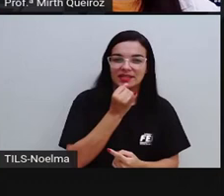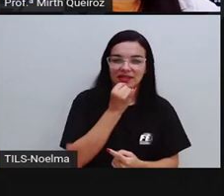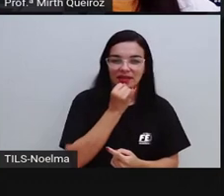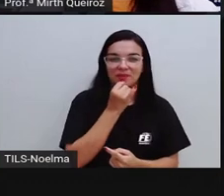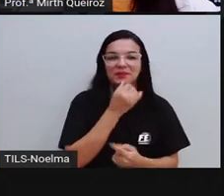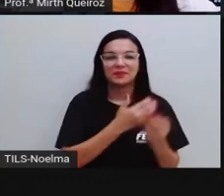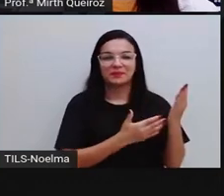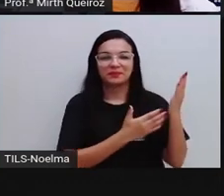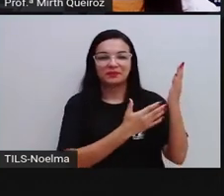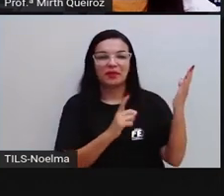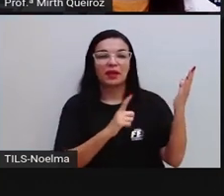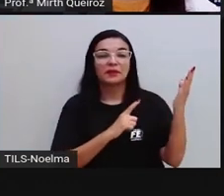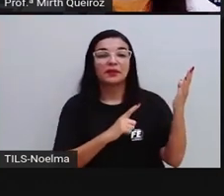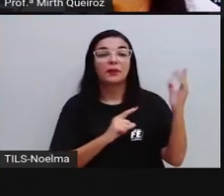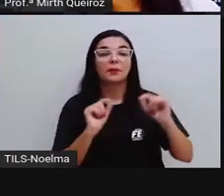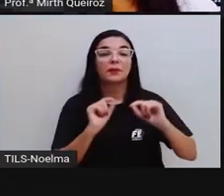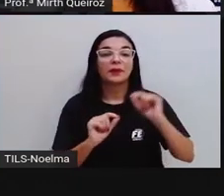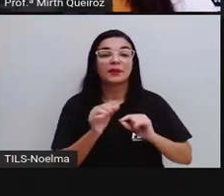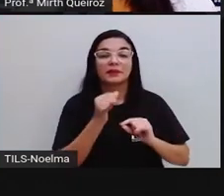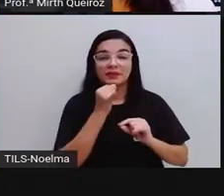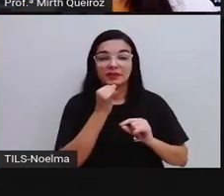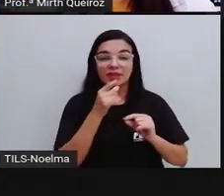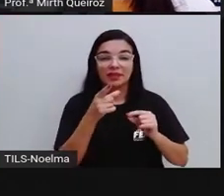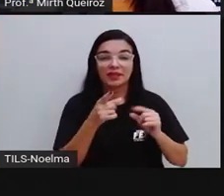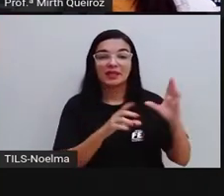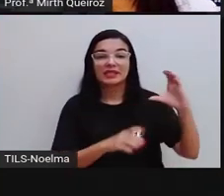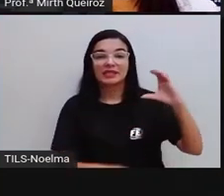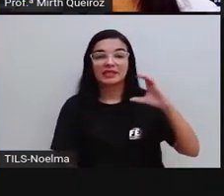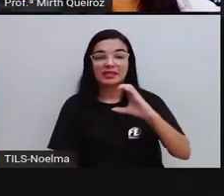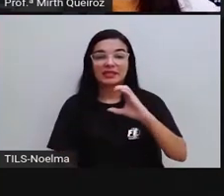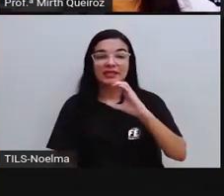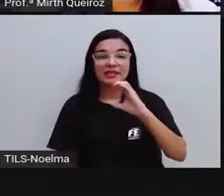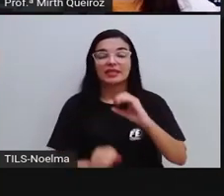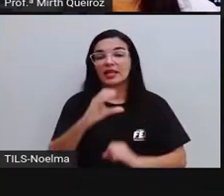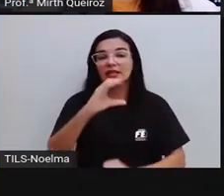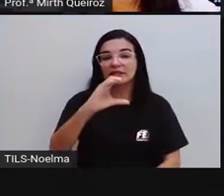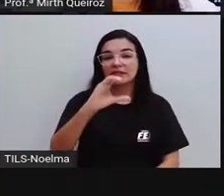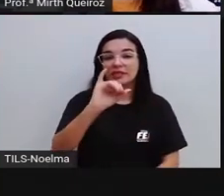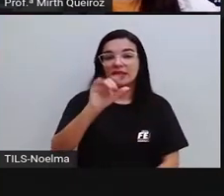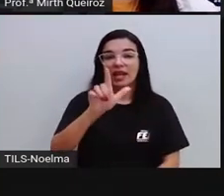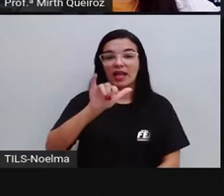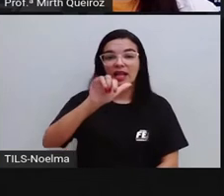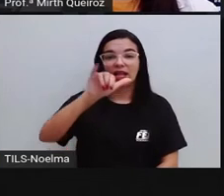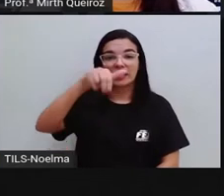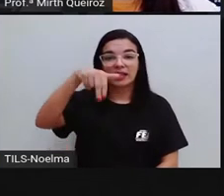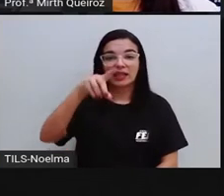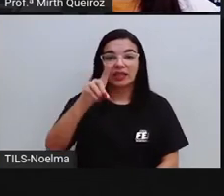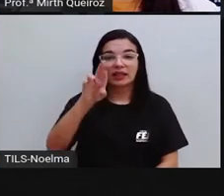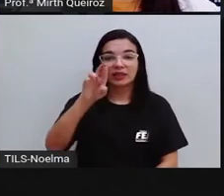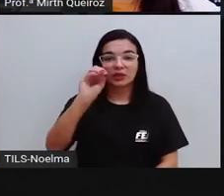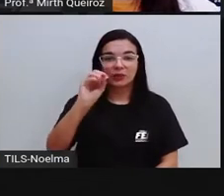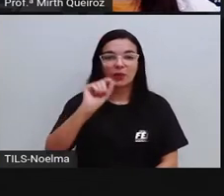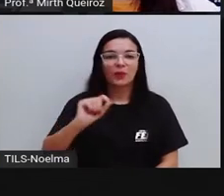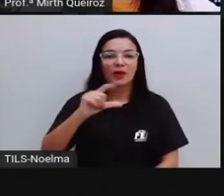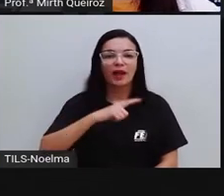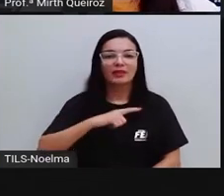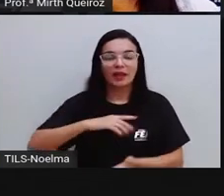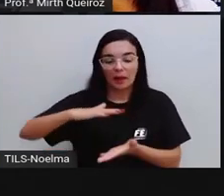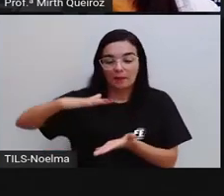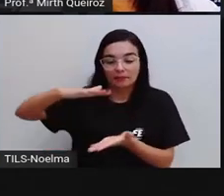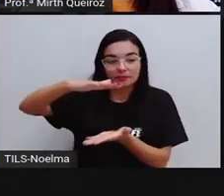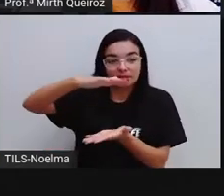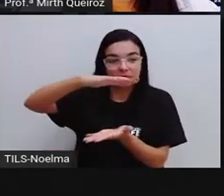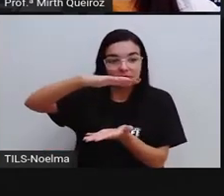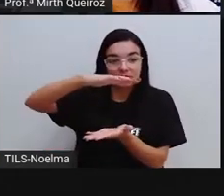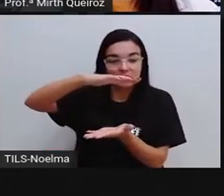redondos. Nós temos aqui, por exemplo, o cilindro. O cilindro, ele é um corpo redondo que possui bases planas